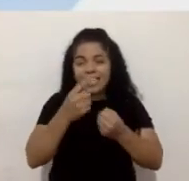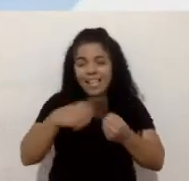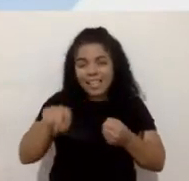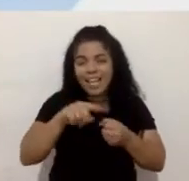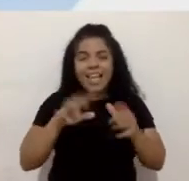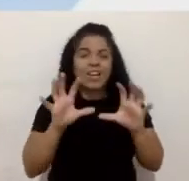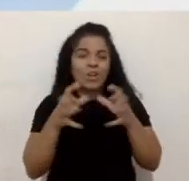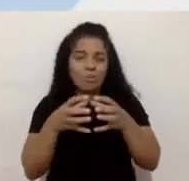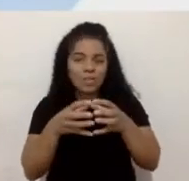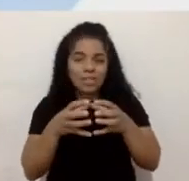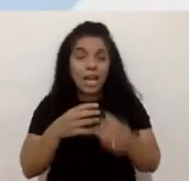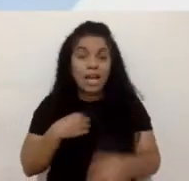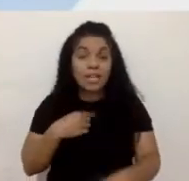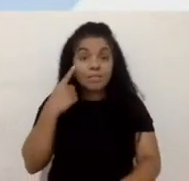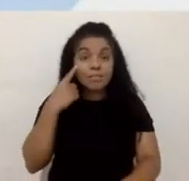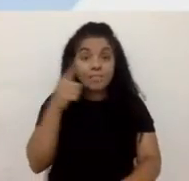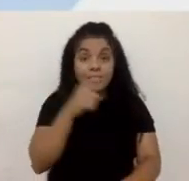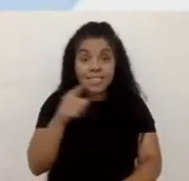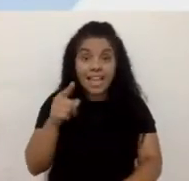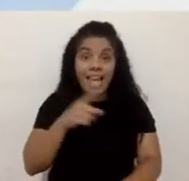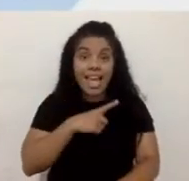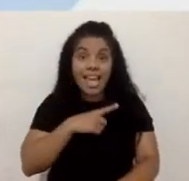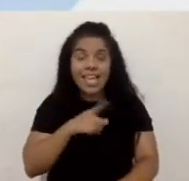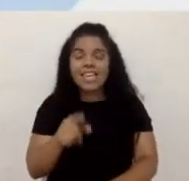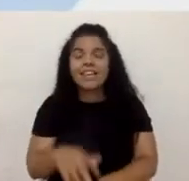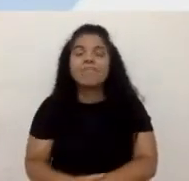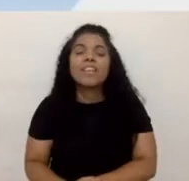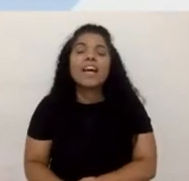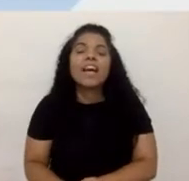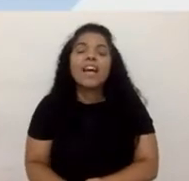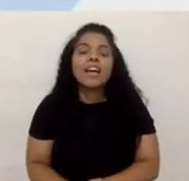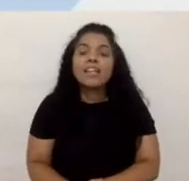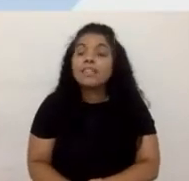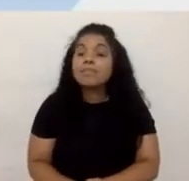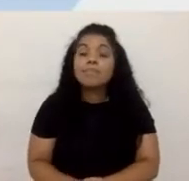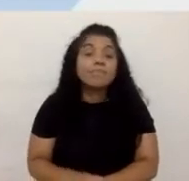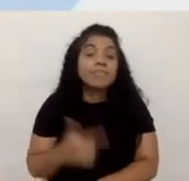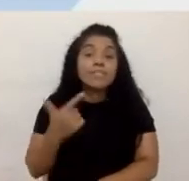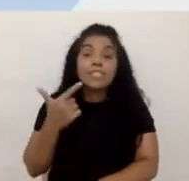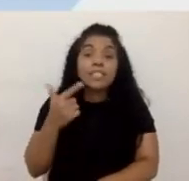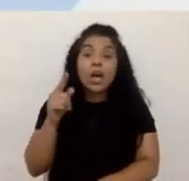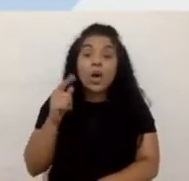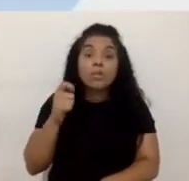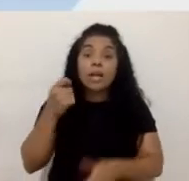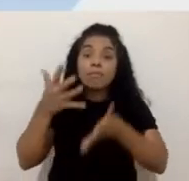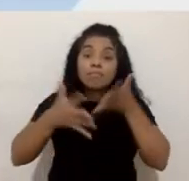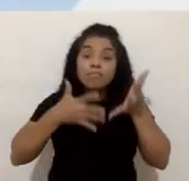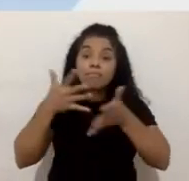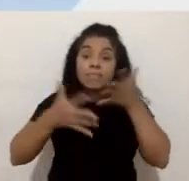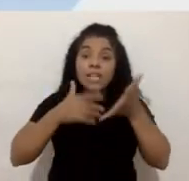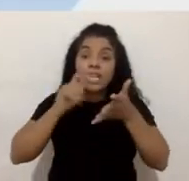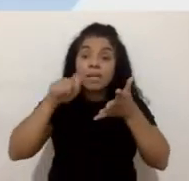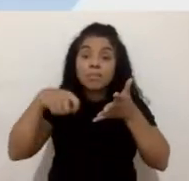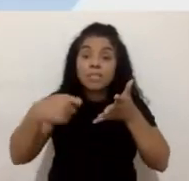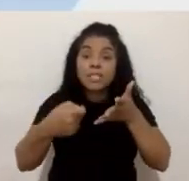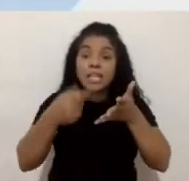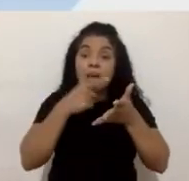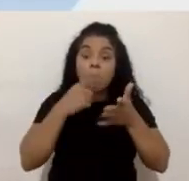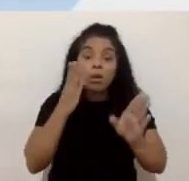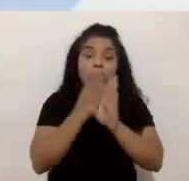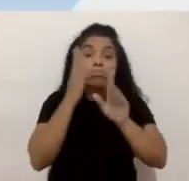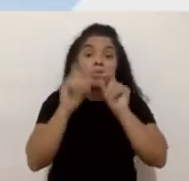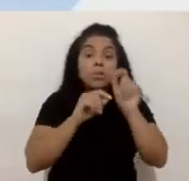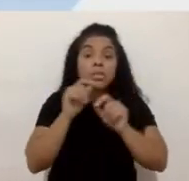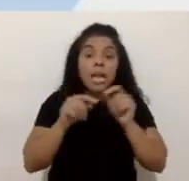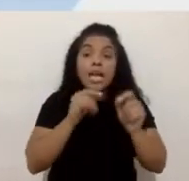terem ideia, a gente sequer tem um sinal em Libras para identificar o Globoplay,